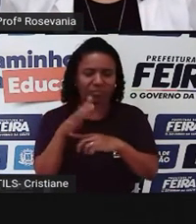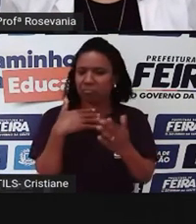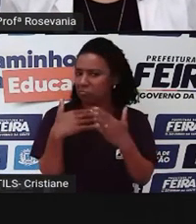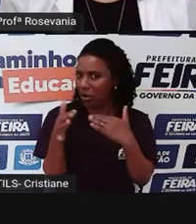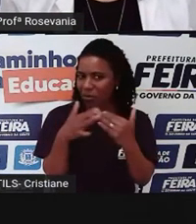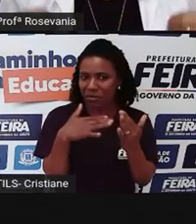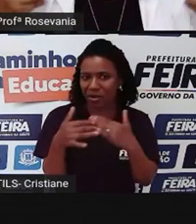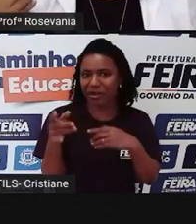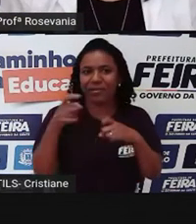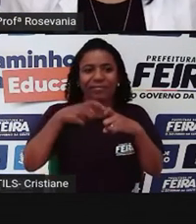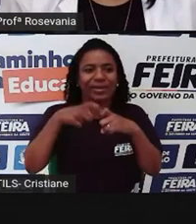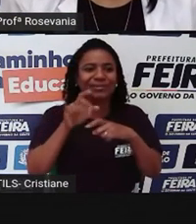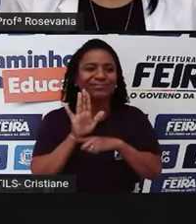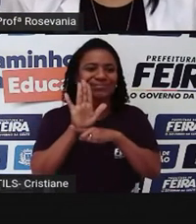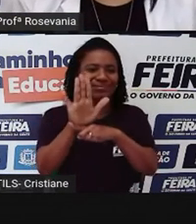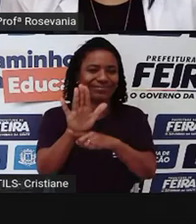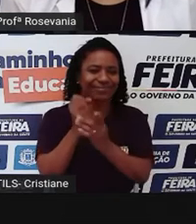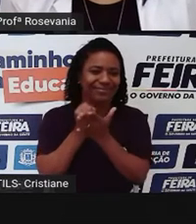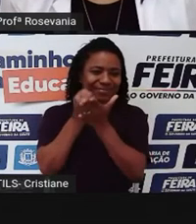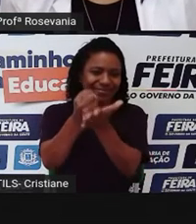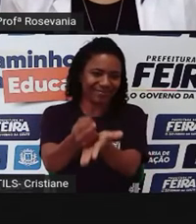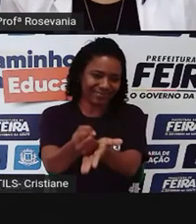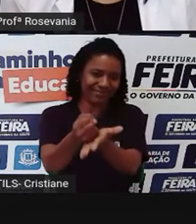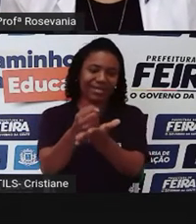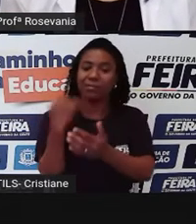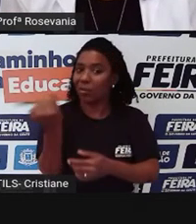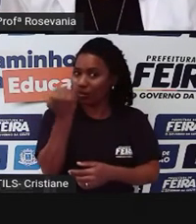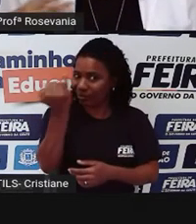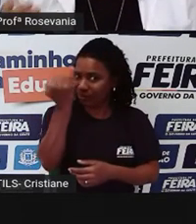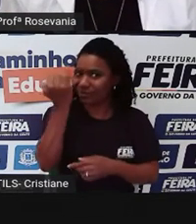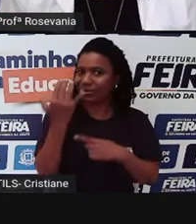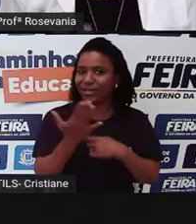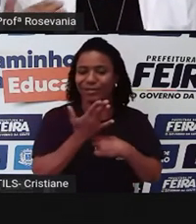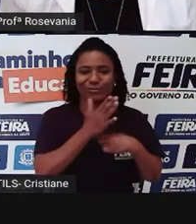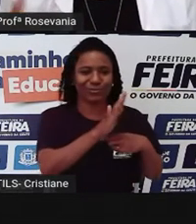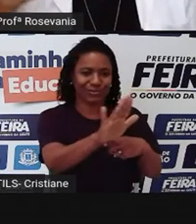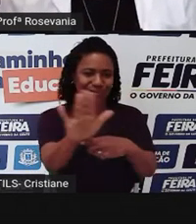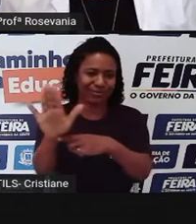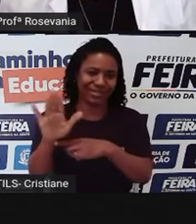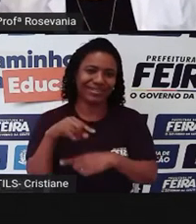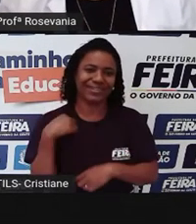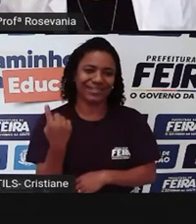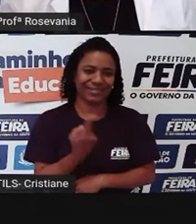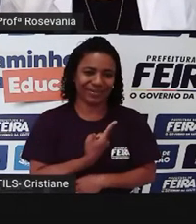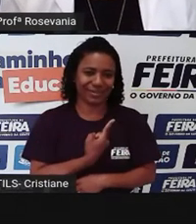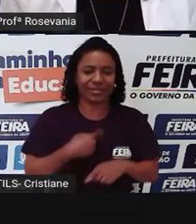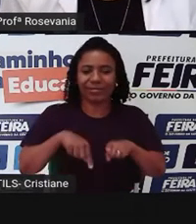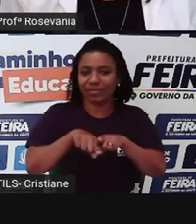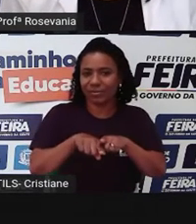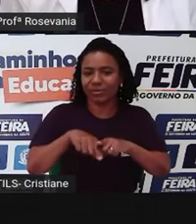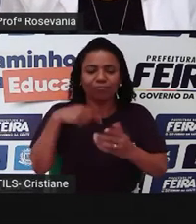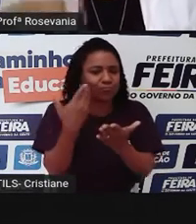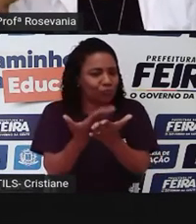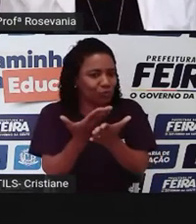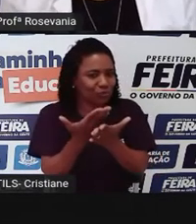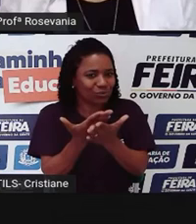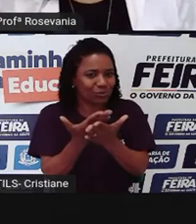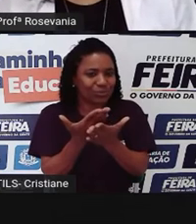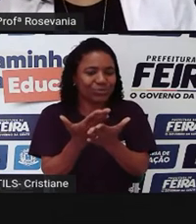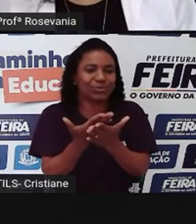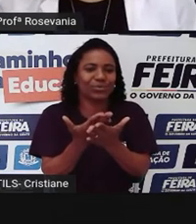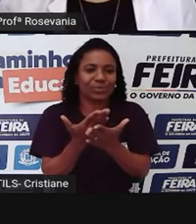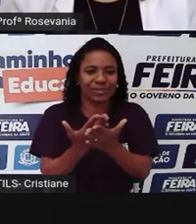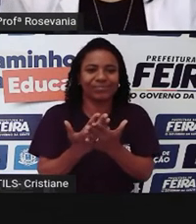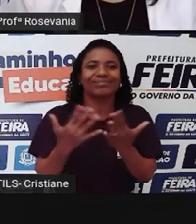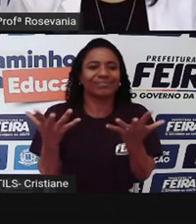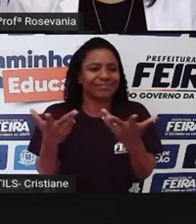for a especialidade, a gente precisa também manter a saúde em dia. E todo mundo também precisa se qualificar, precisa estudar, imagine se não